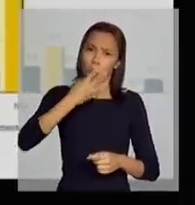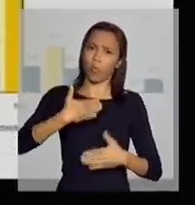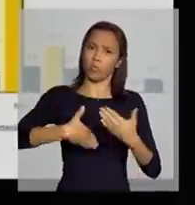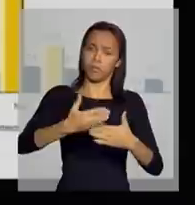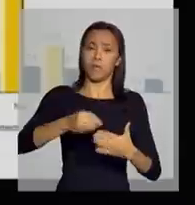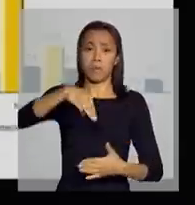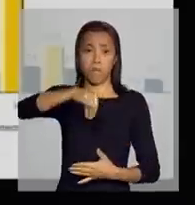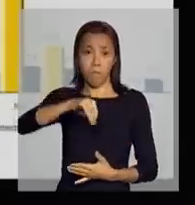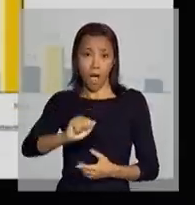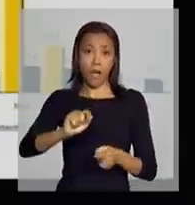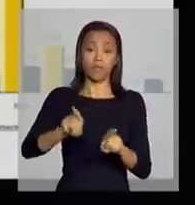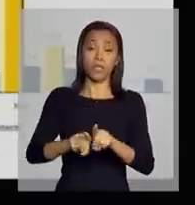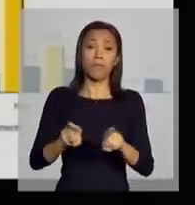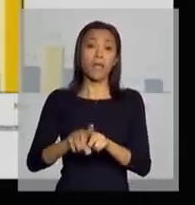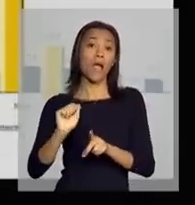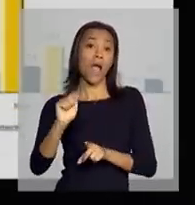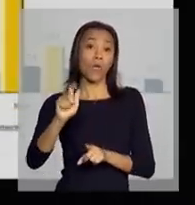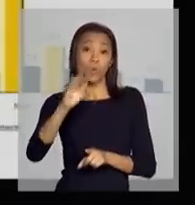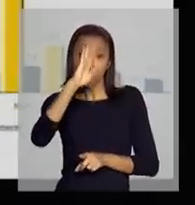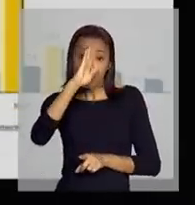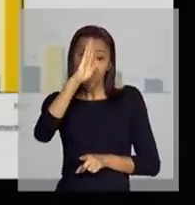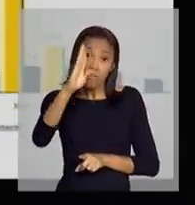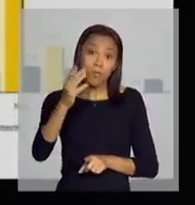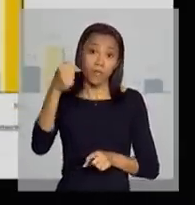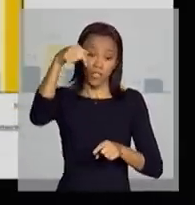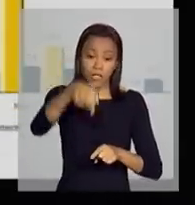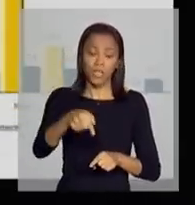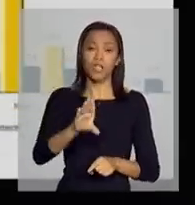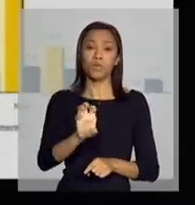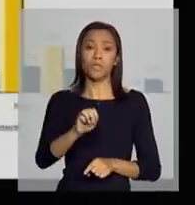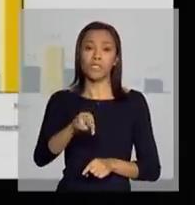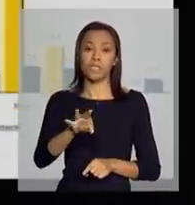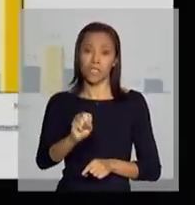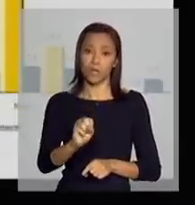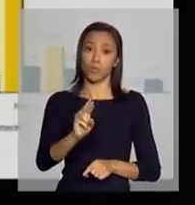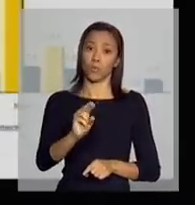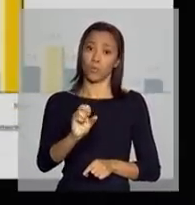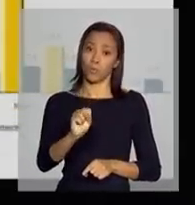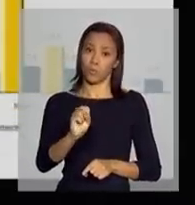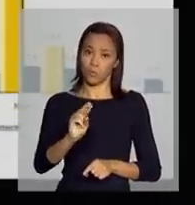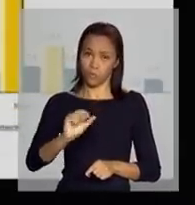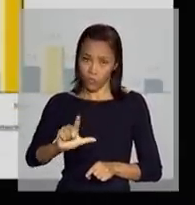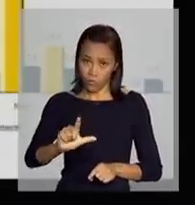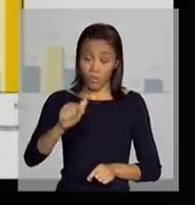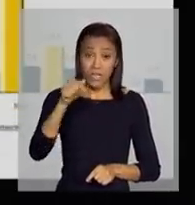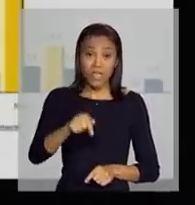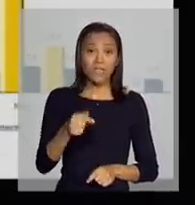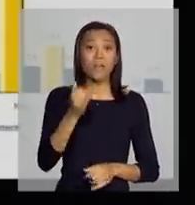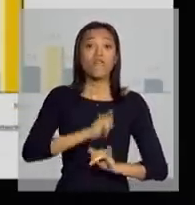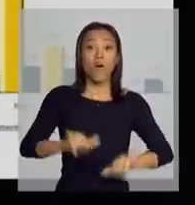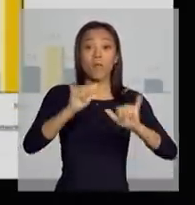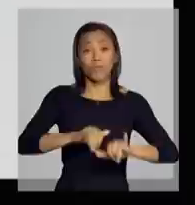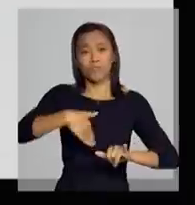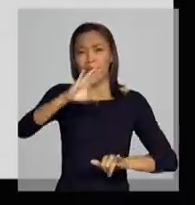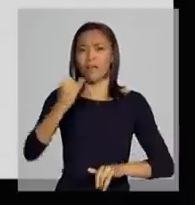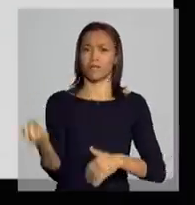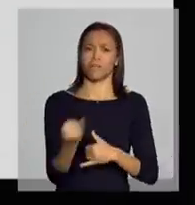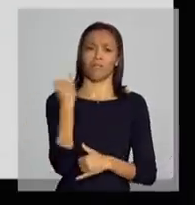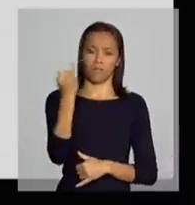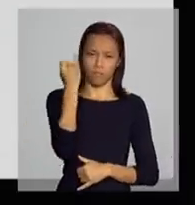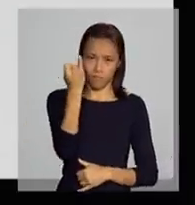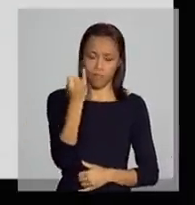maio e agosto, principalmente aqui no caso do Centro-Sul. Essas são as questões mais relevantes colocadas em relação